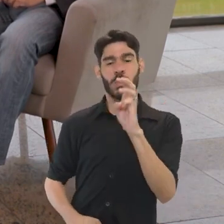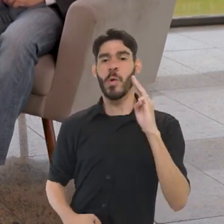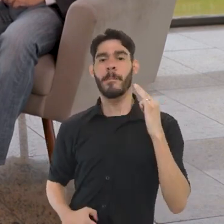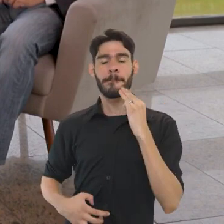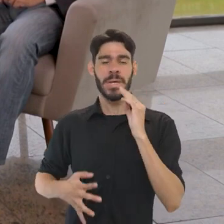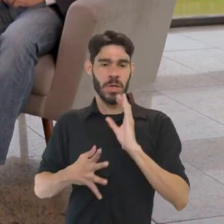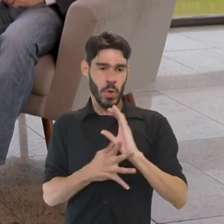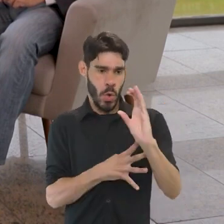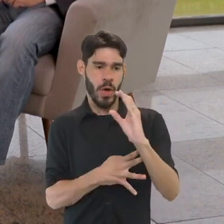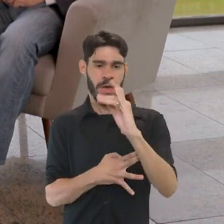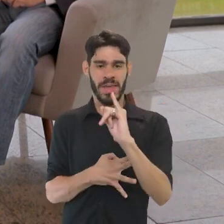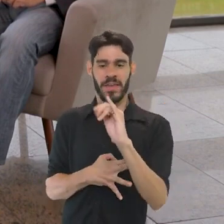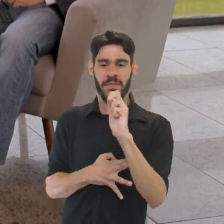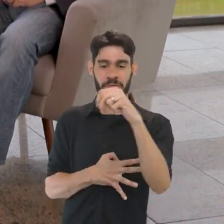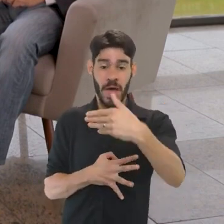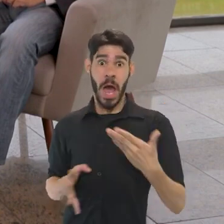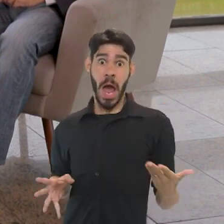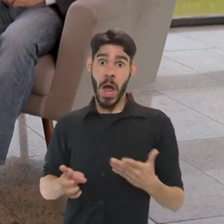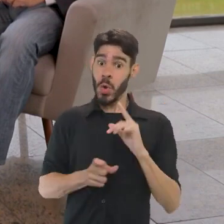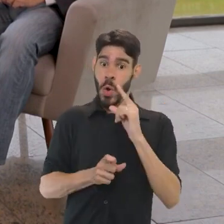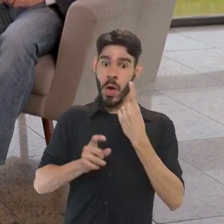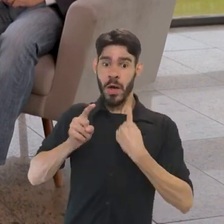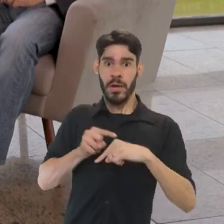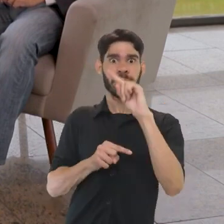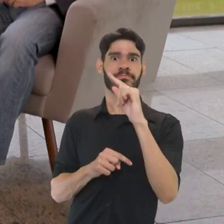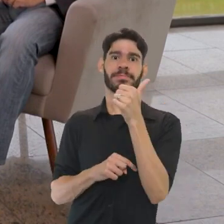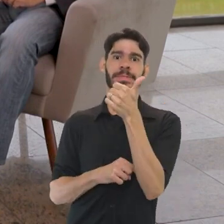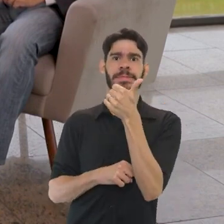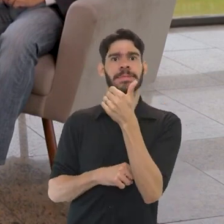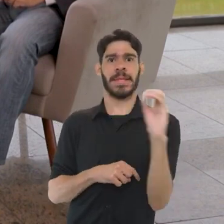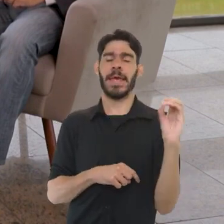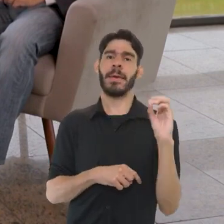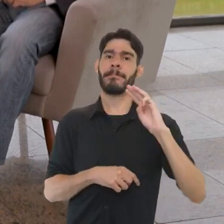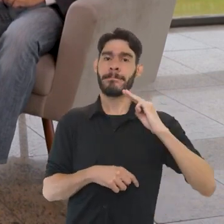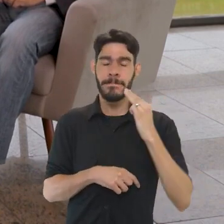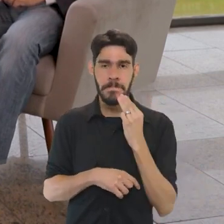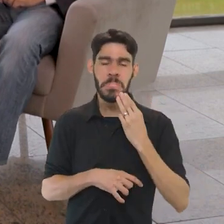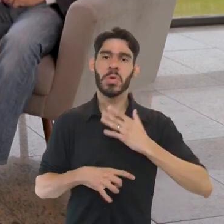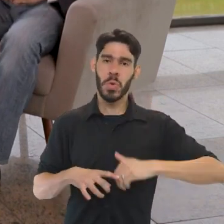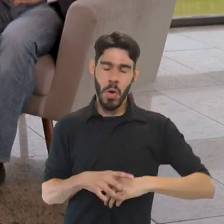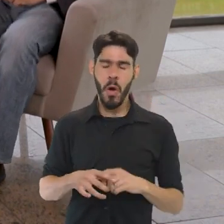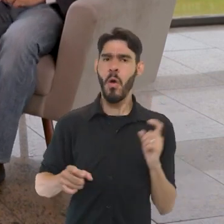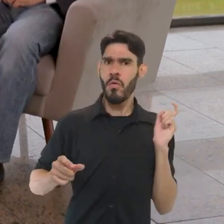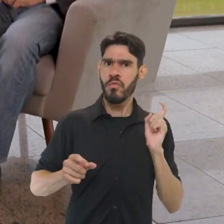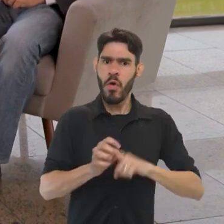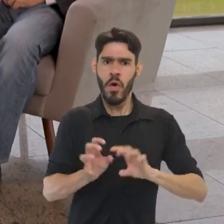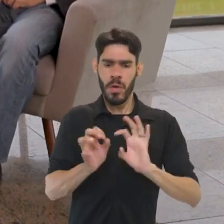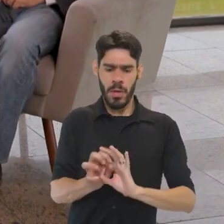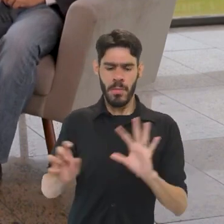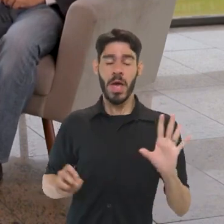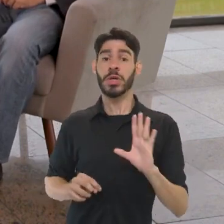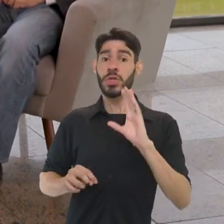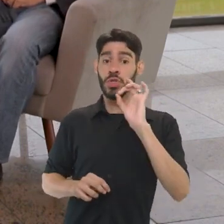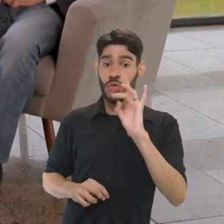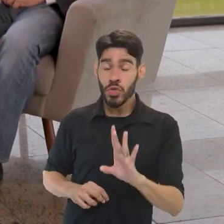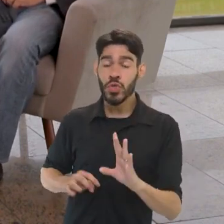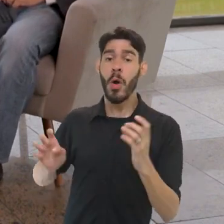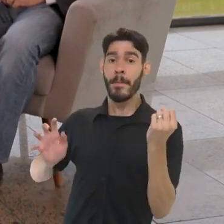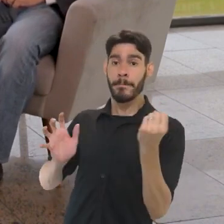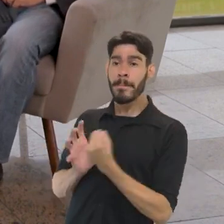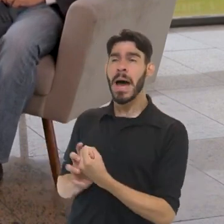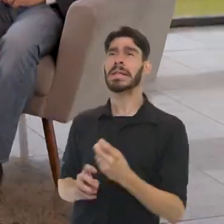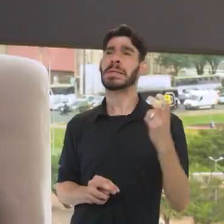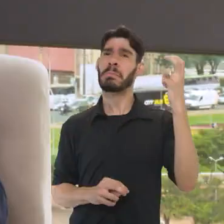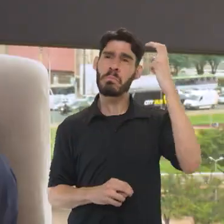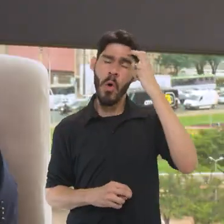investimento no Infam. Agora nós temos R$ 101 milhões. E isso vai nos permitir retomar. Só do patrimônio imaterial,